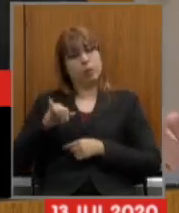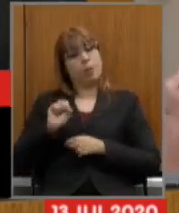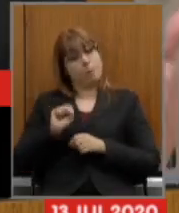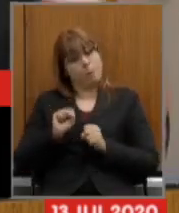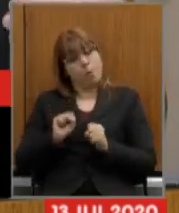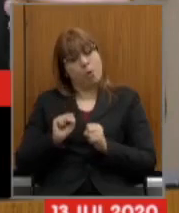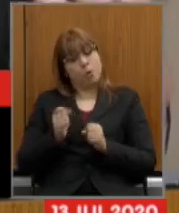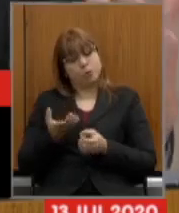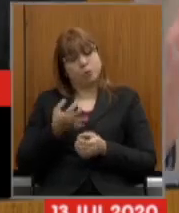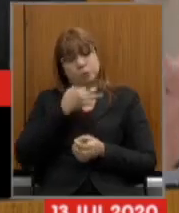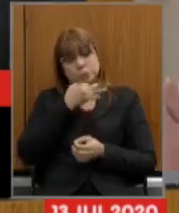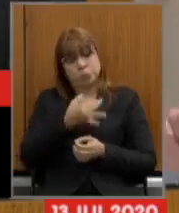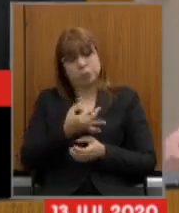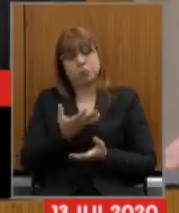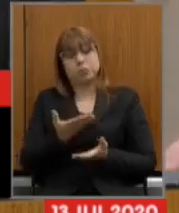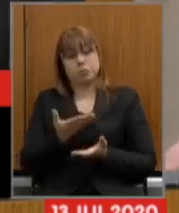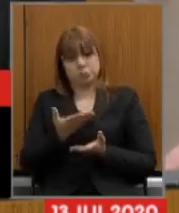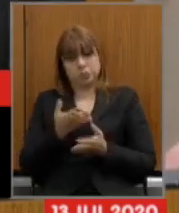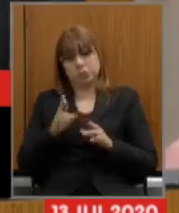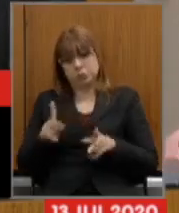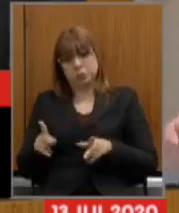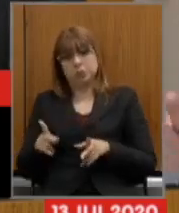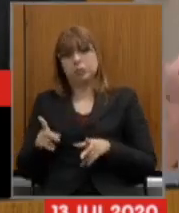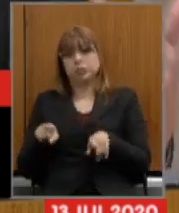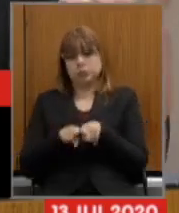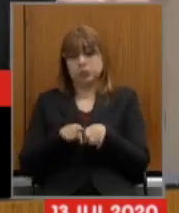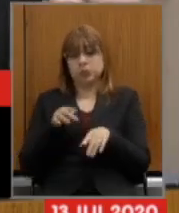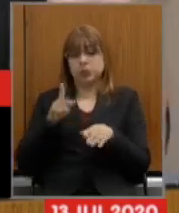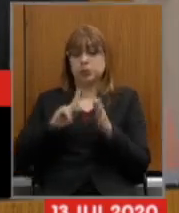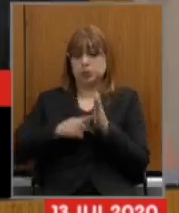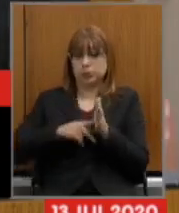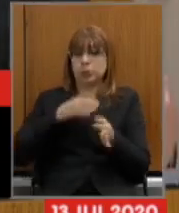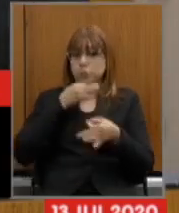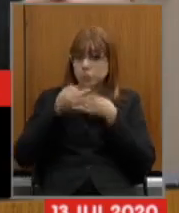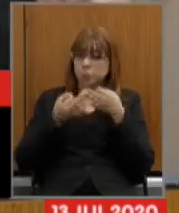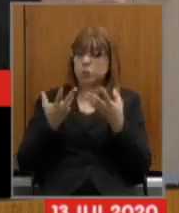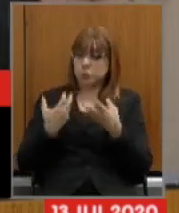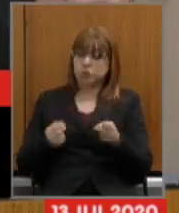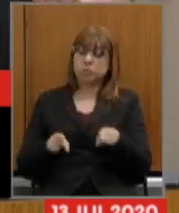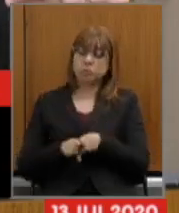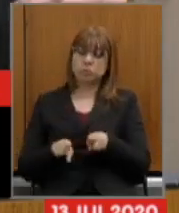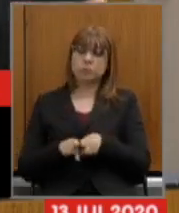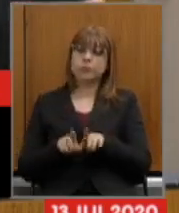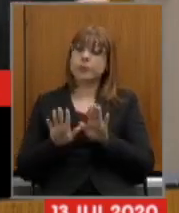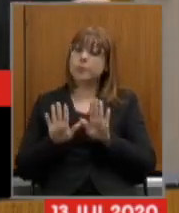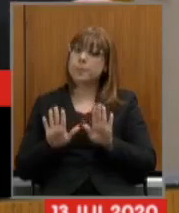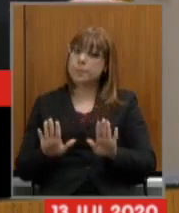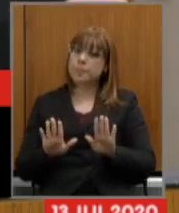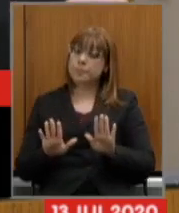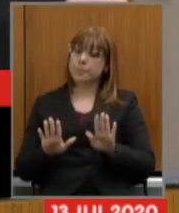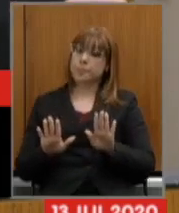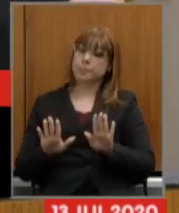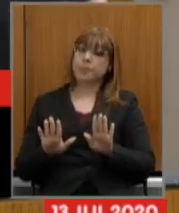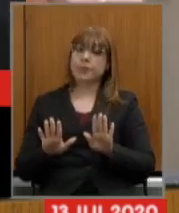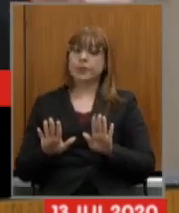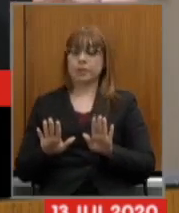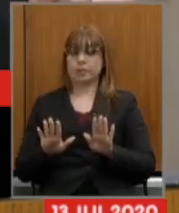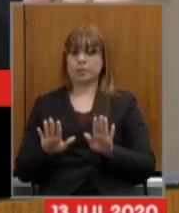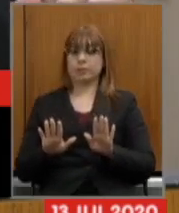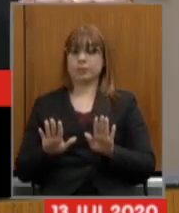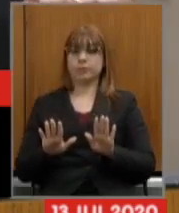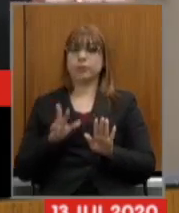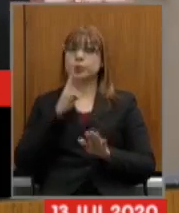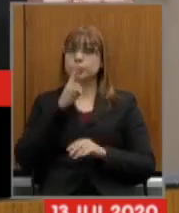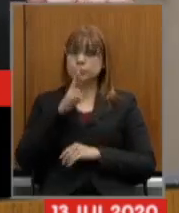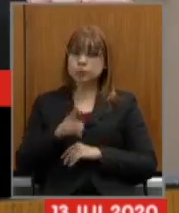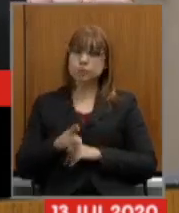diferente aceitamos sugestões dos sindicatos mas na média o